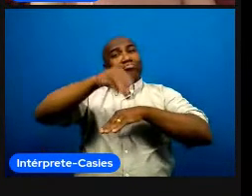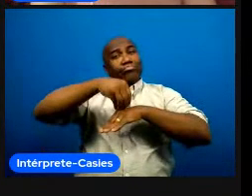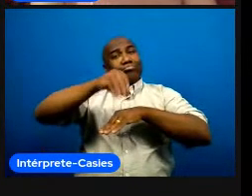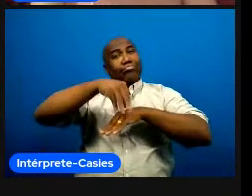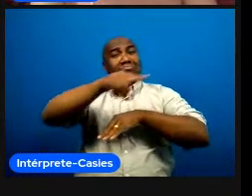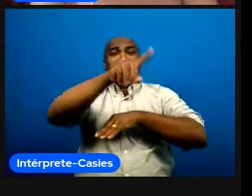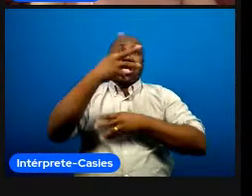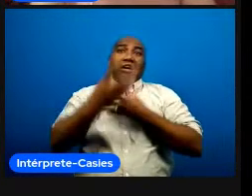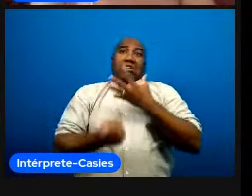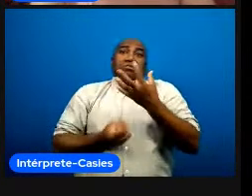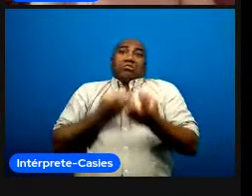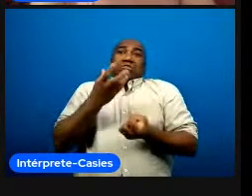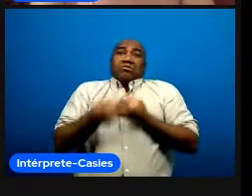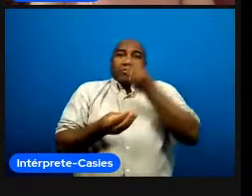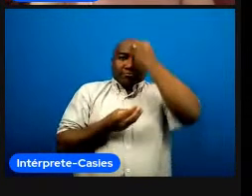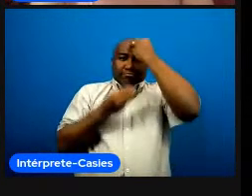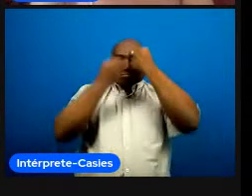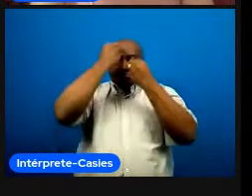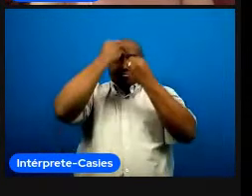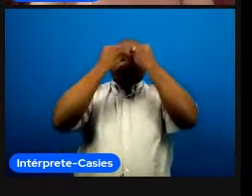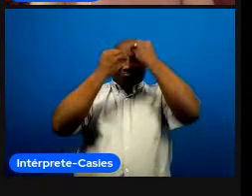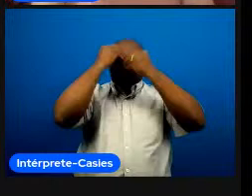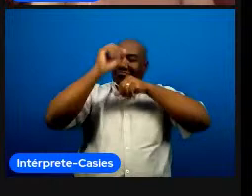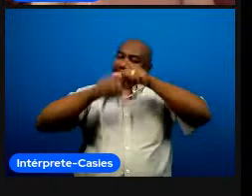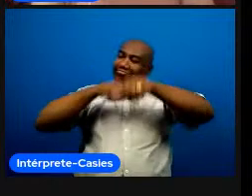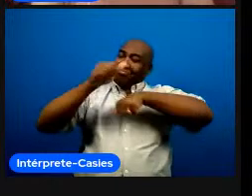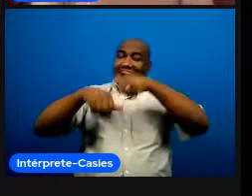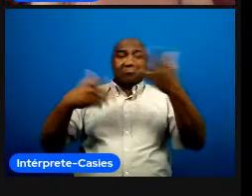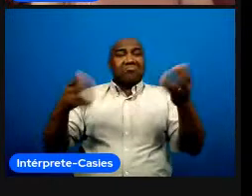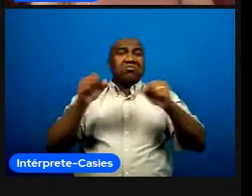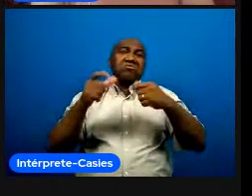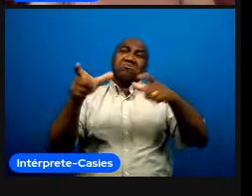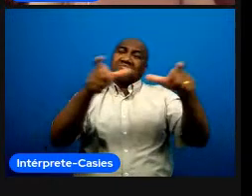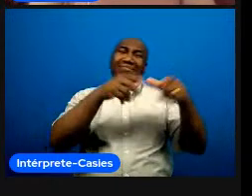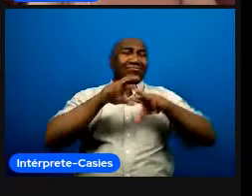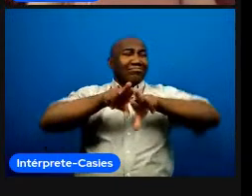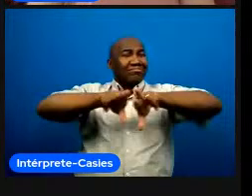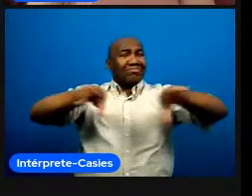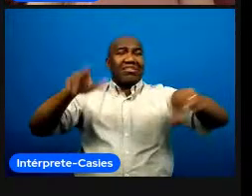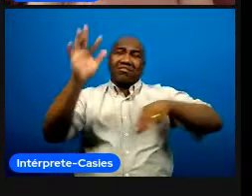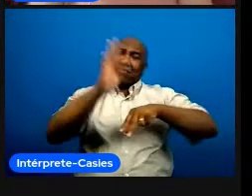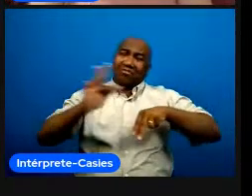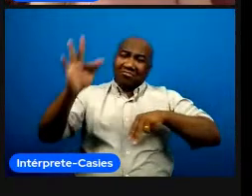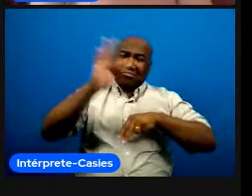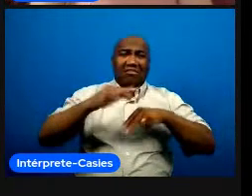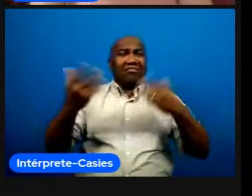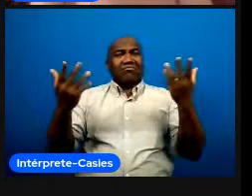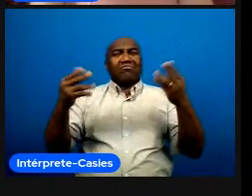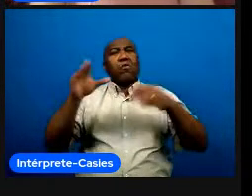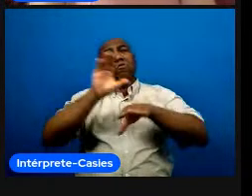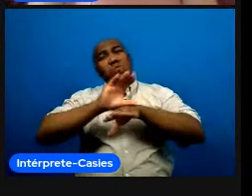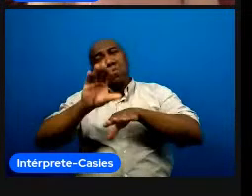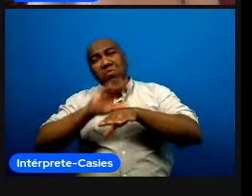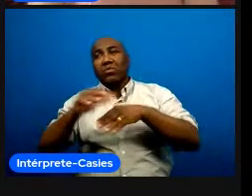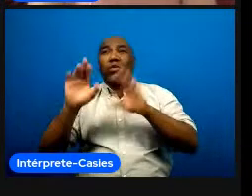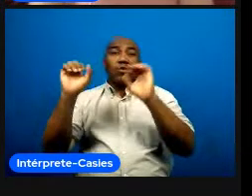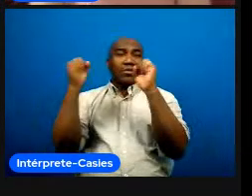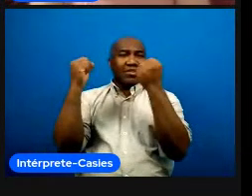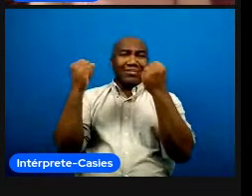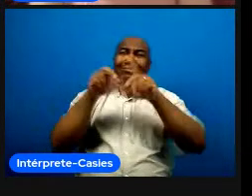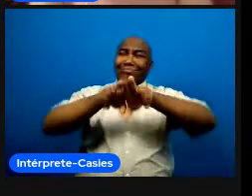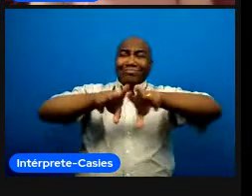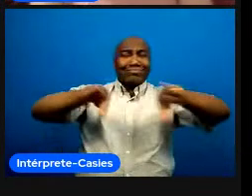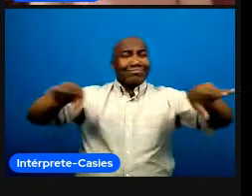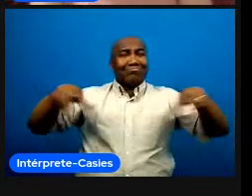acontecer em um ambiente formal por exemplo na graduação na universidade nas aulas ali do curso de educação física no